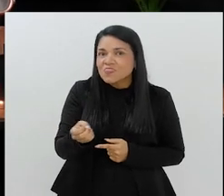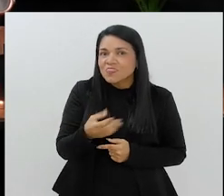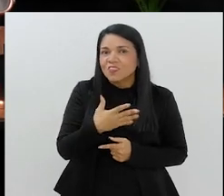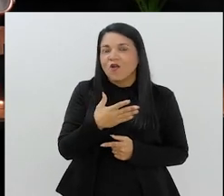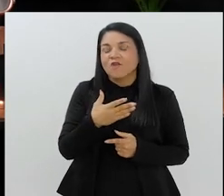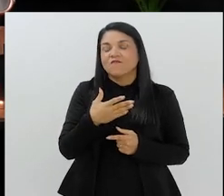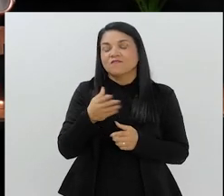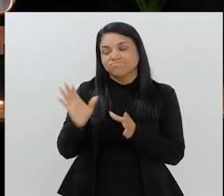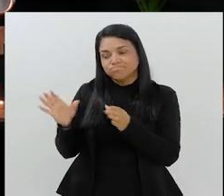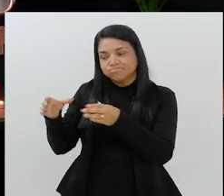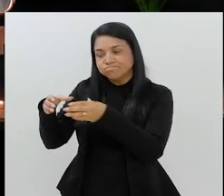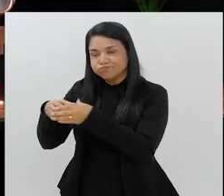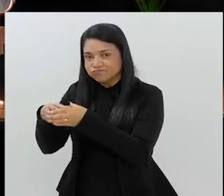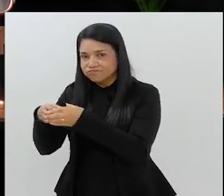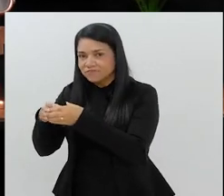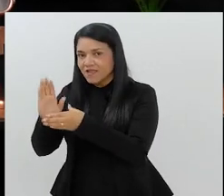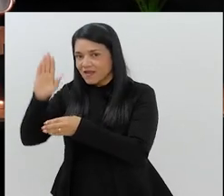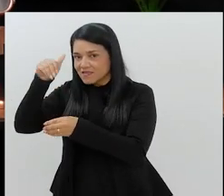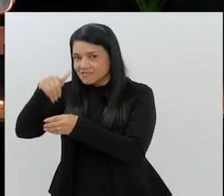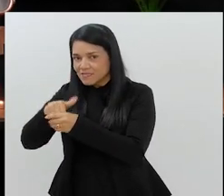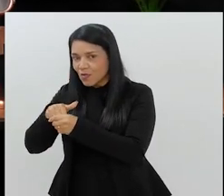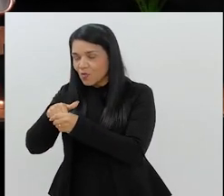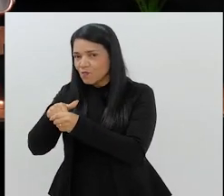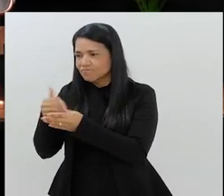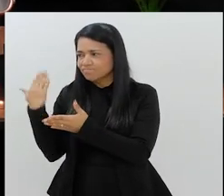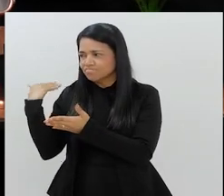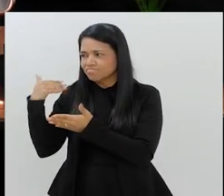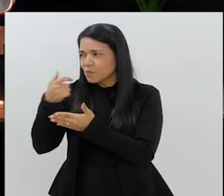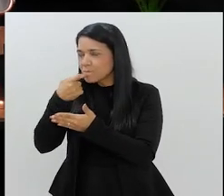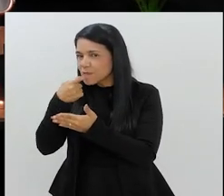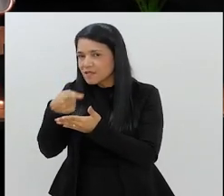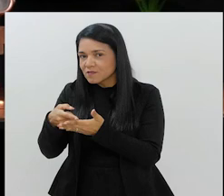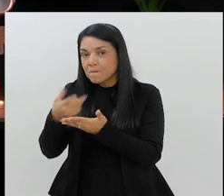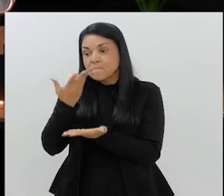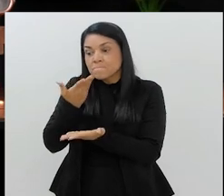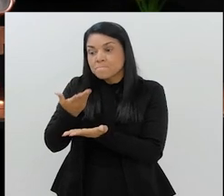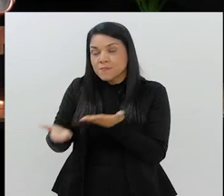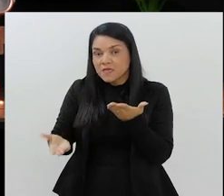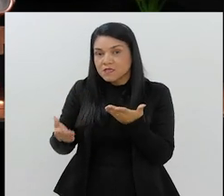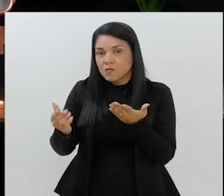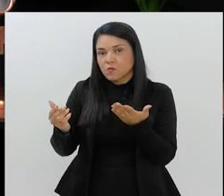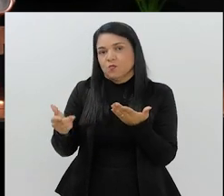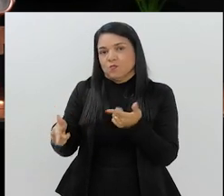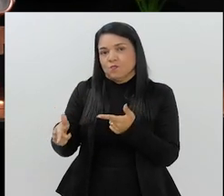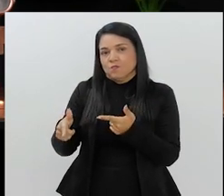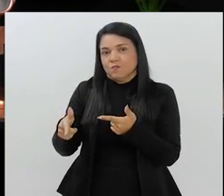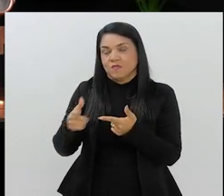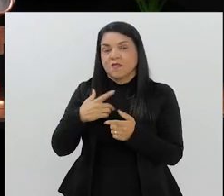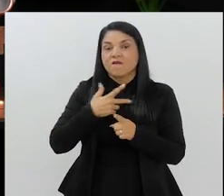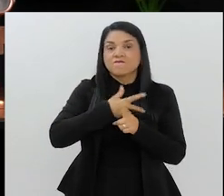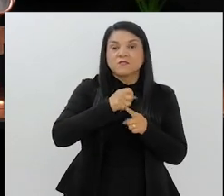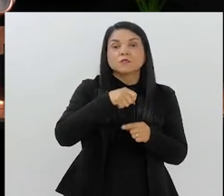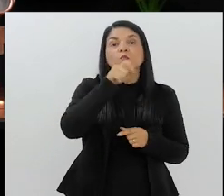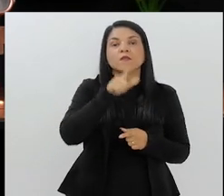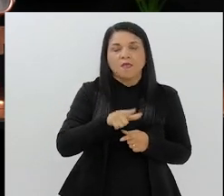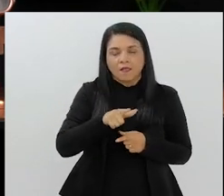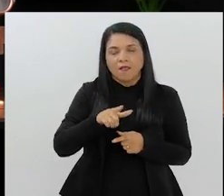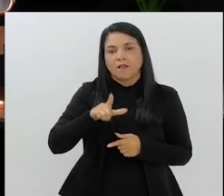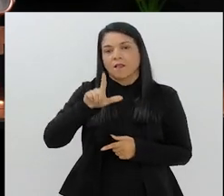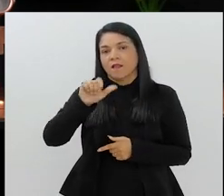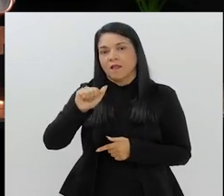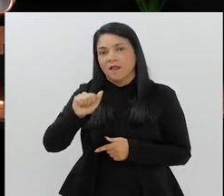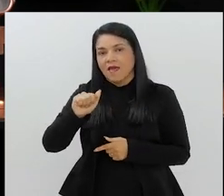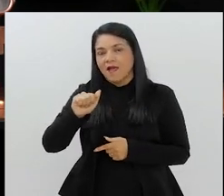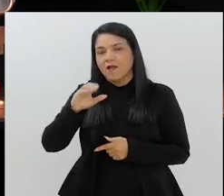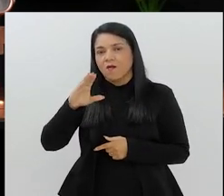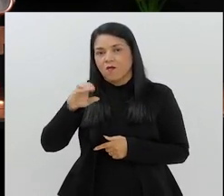uma nova chapa, uma nova eleição agora recentemente. Perdeu para o Laporta, que venceu. O